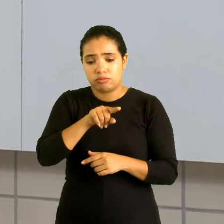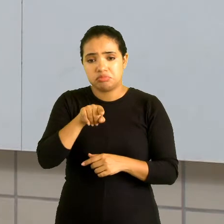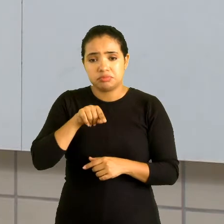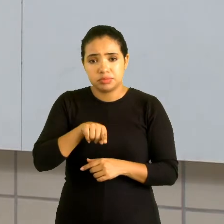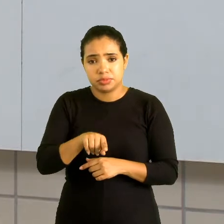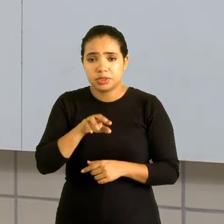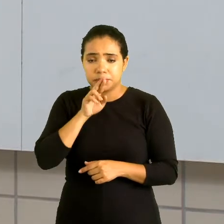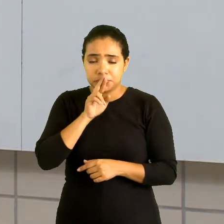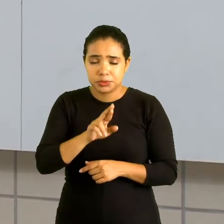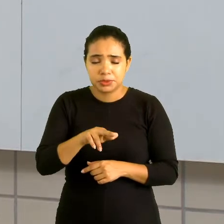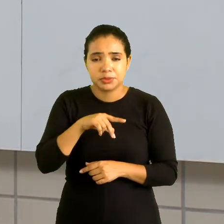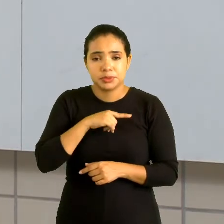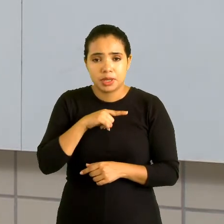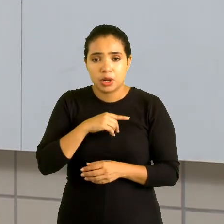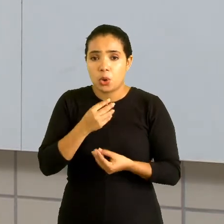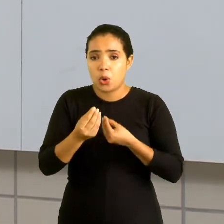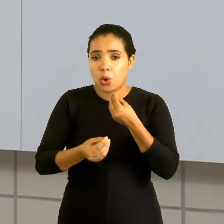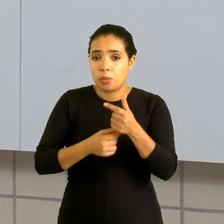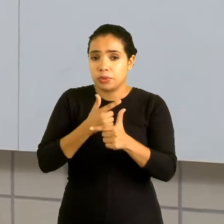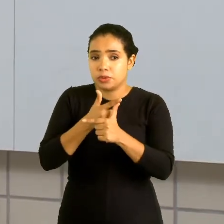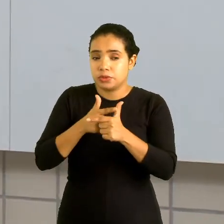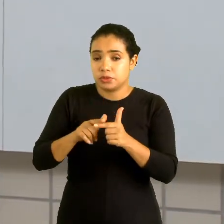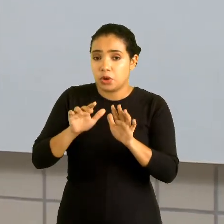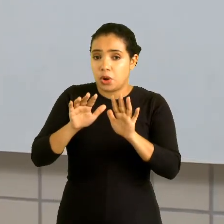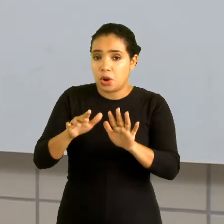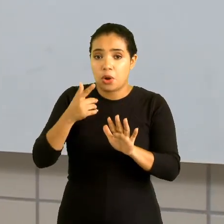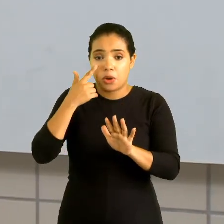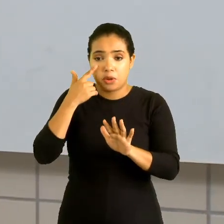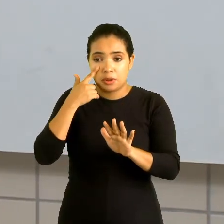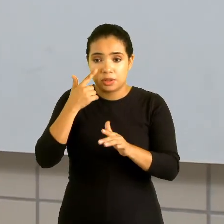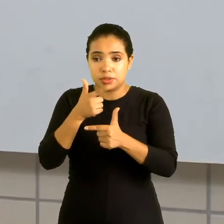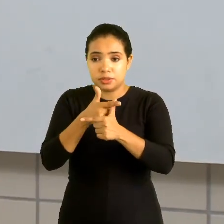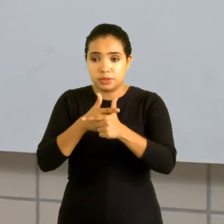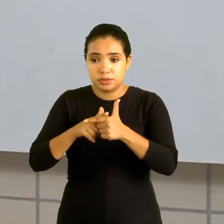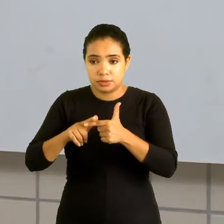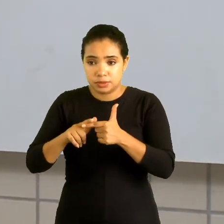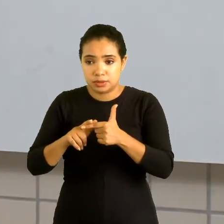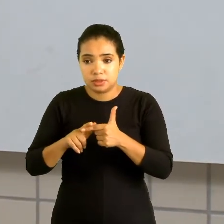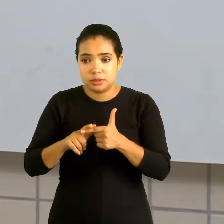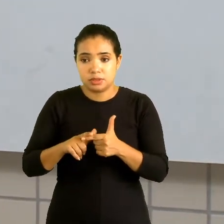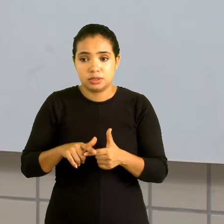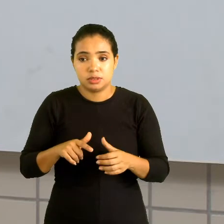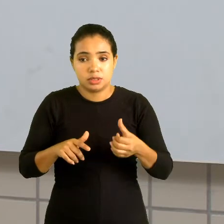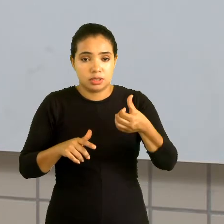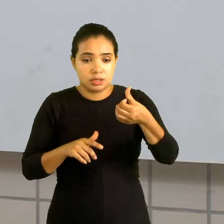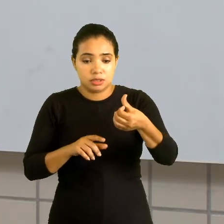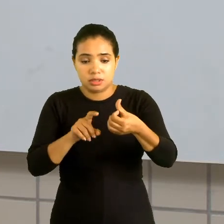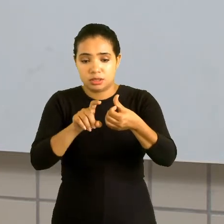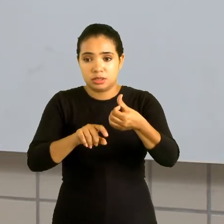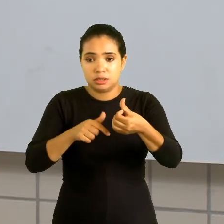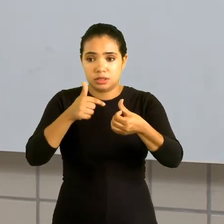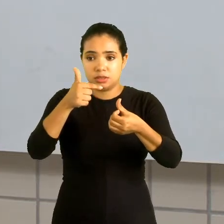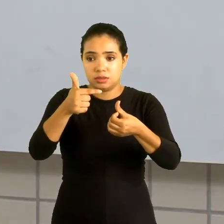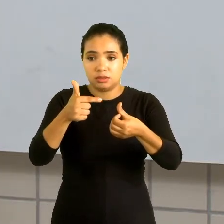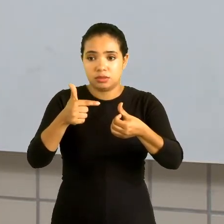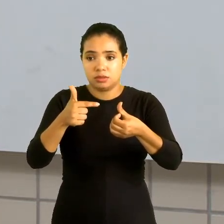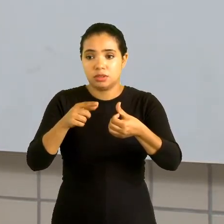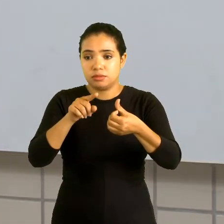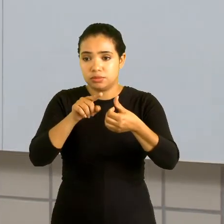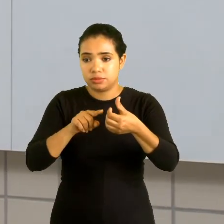E aí, mais uma vez, como que eu divido? Olha, eu vou dividir cada termo individualmente.